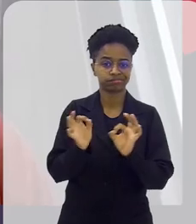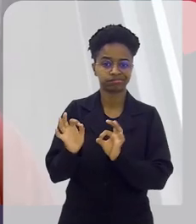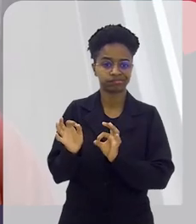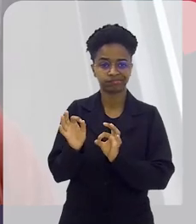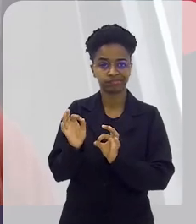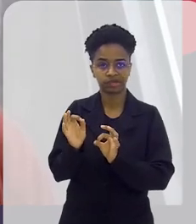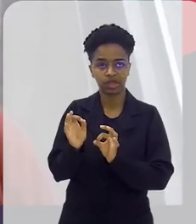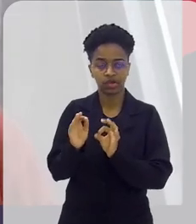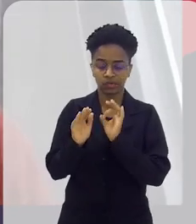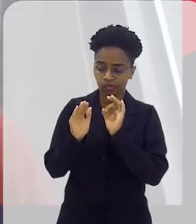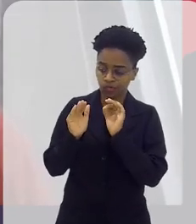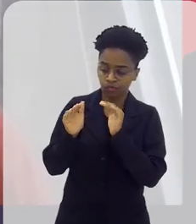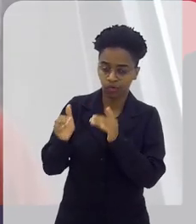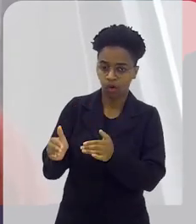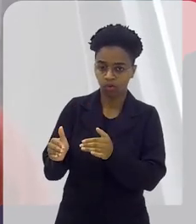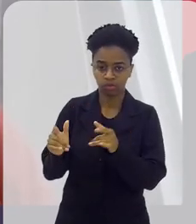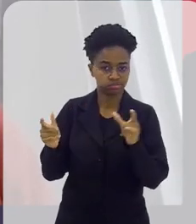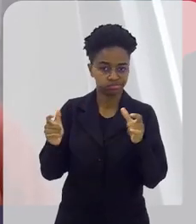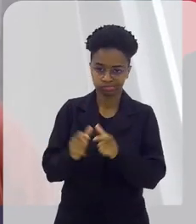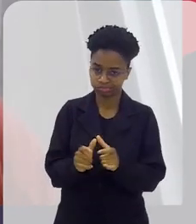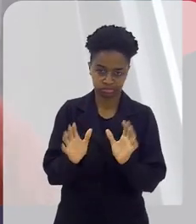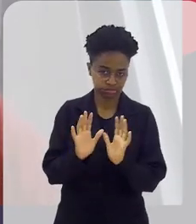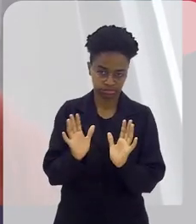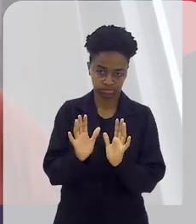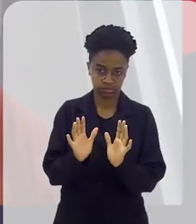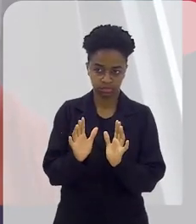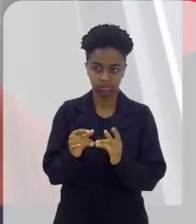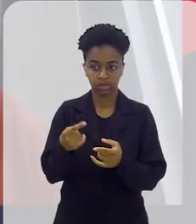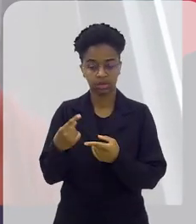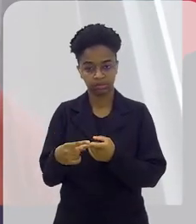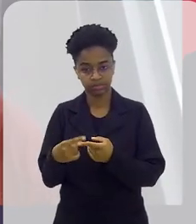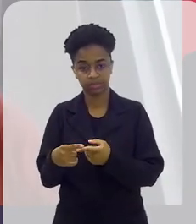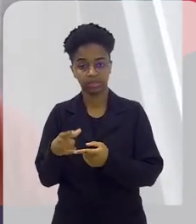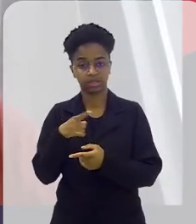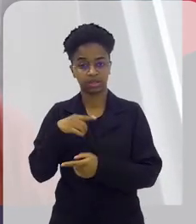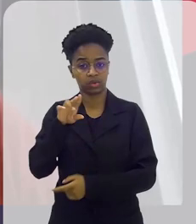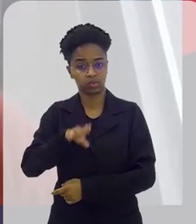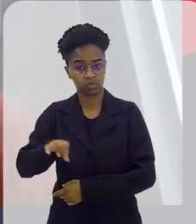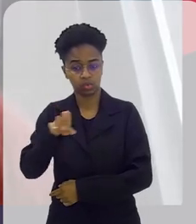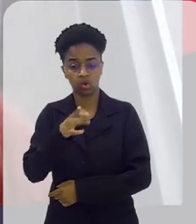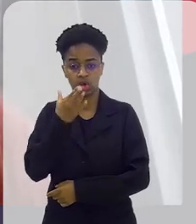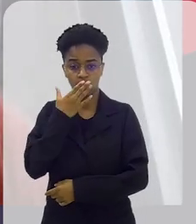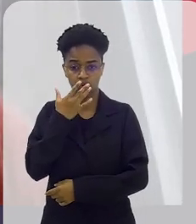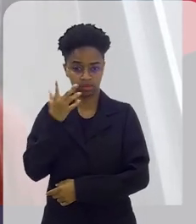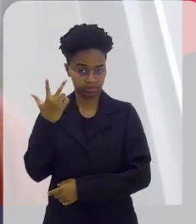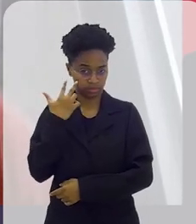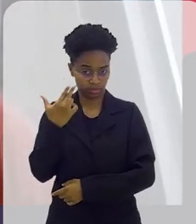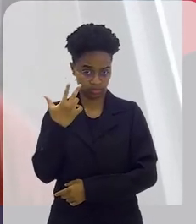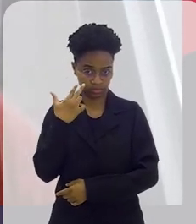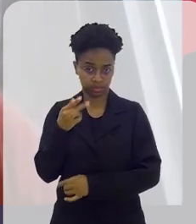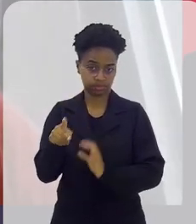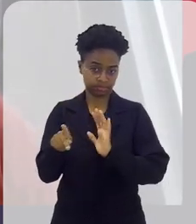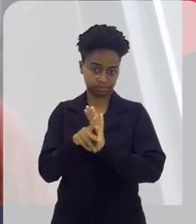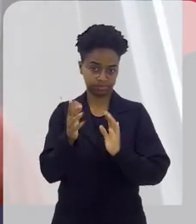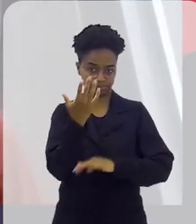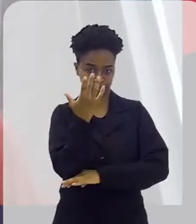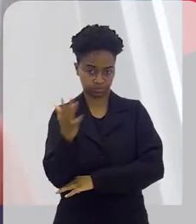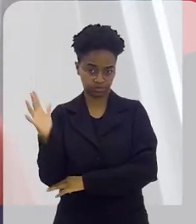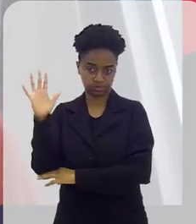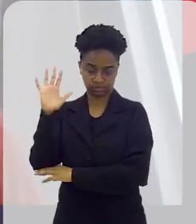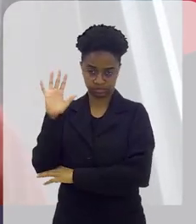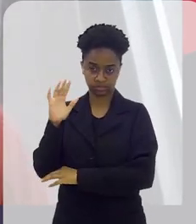voltado a essa redução, mas você tem uma implementação de corantes naturais que vem aí da própria